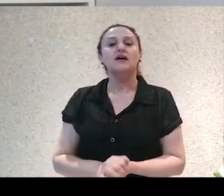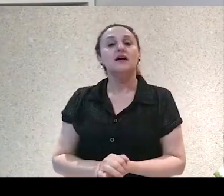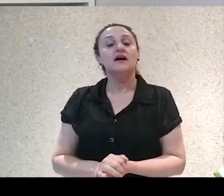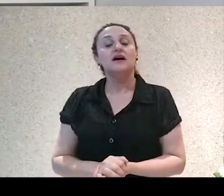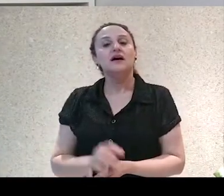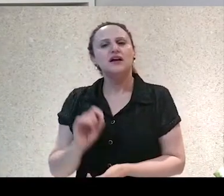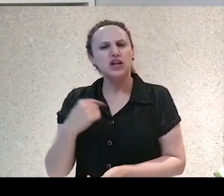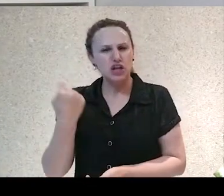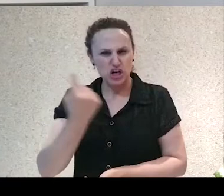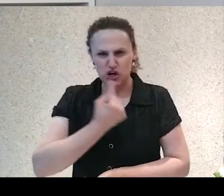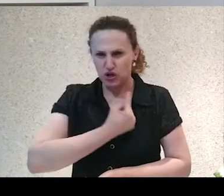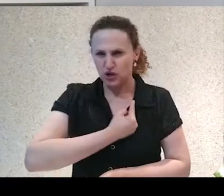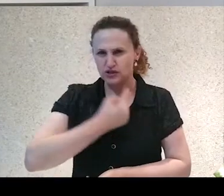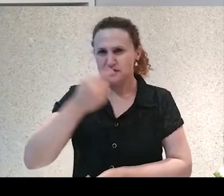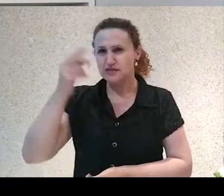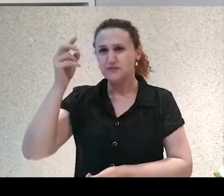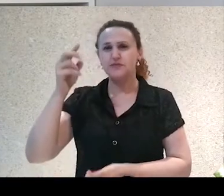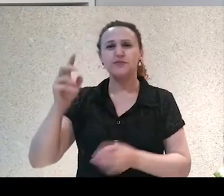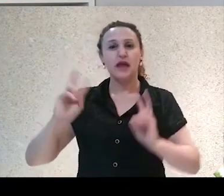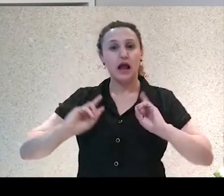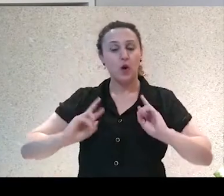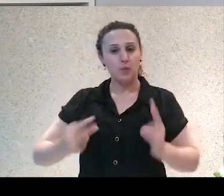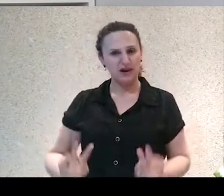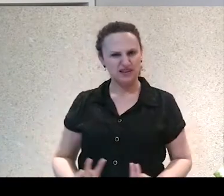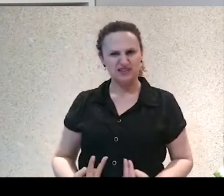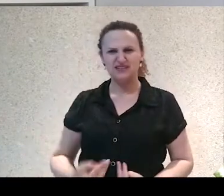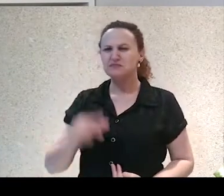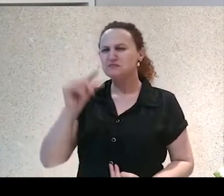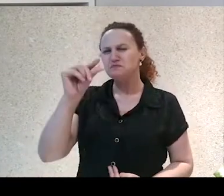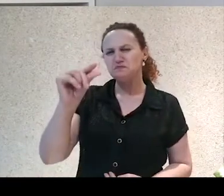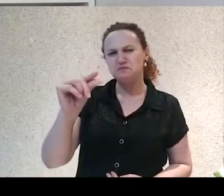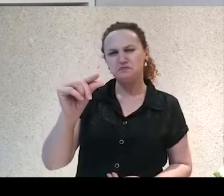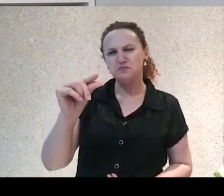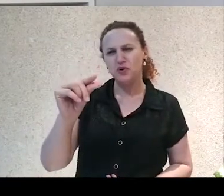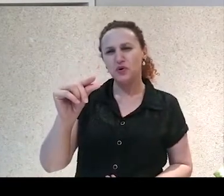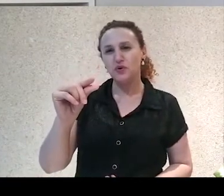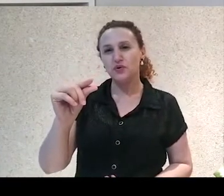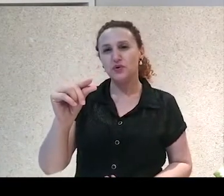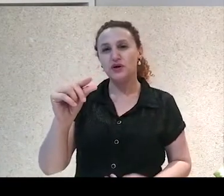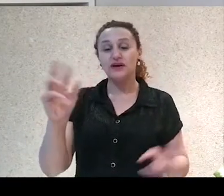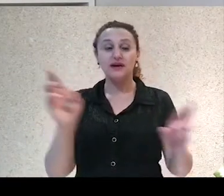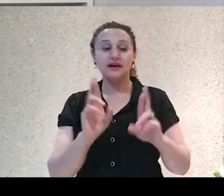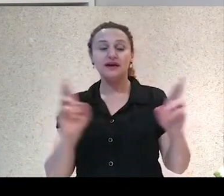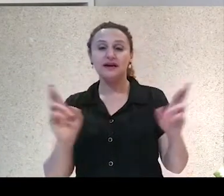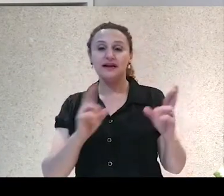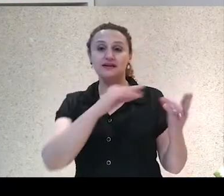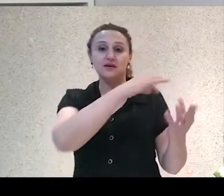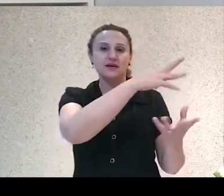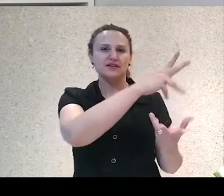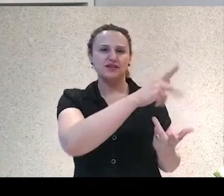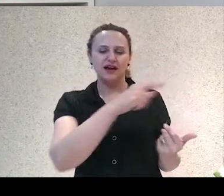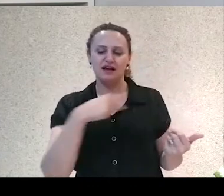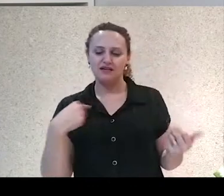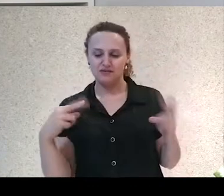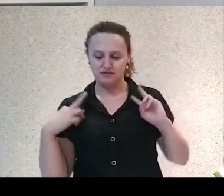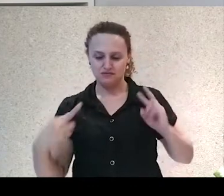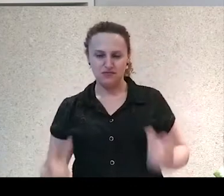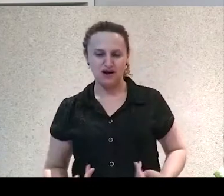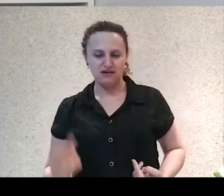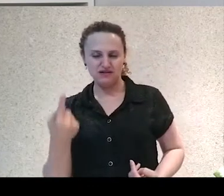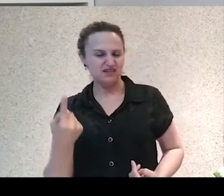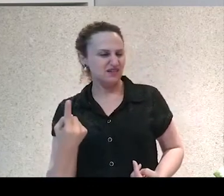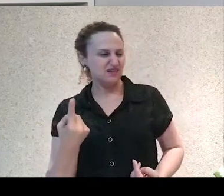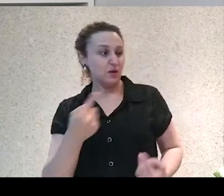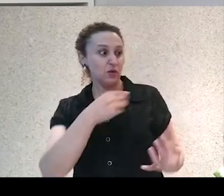seja, nós, a humanidade, nós somos muito pouco em relação ao universo. Toda vez que a gente assiste a uma série como